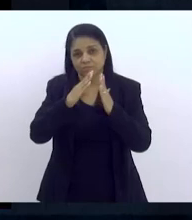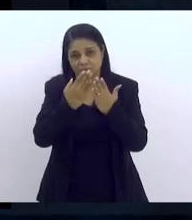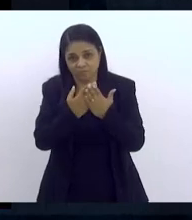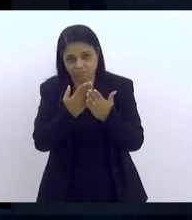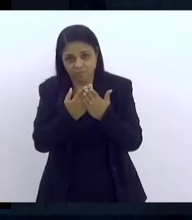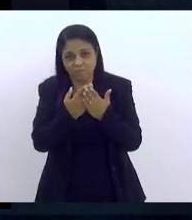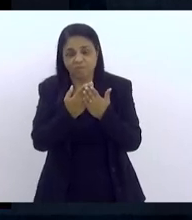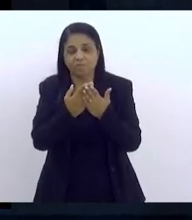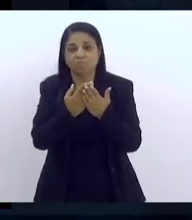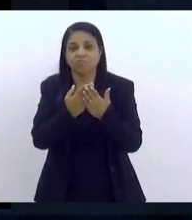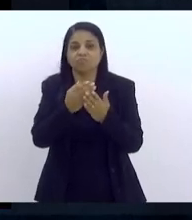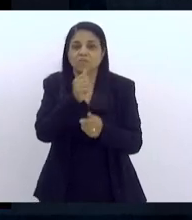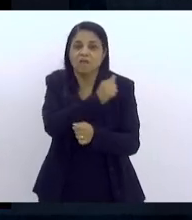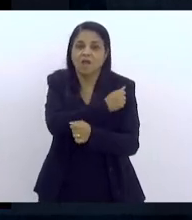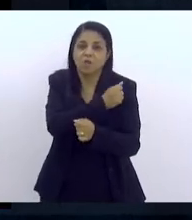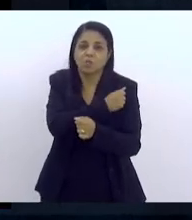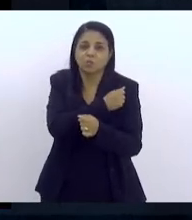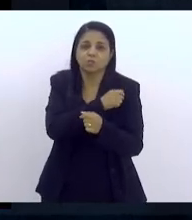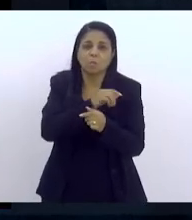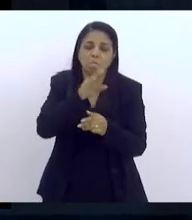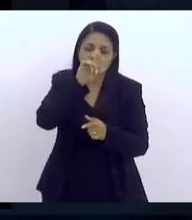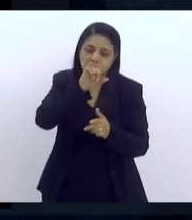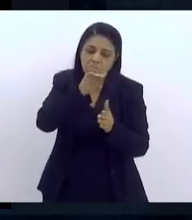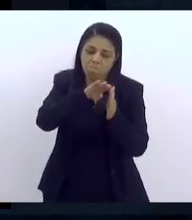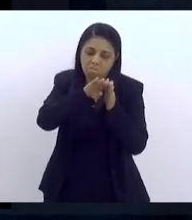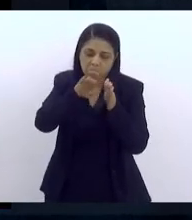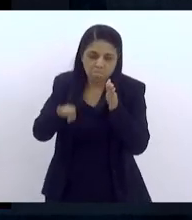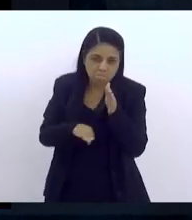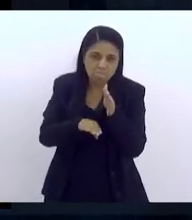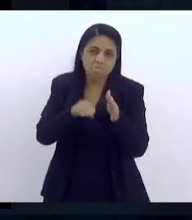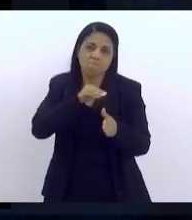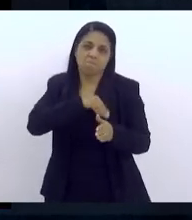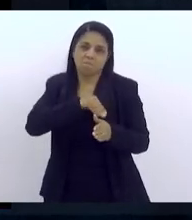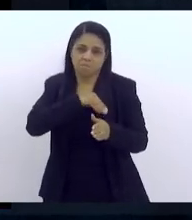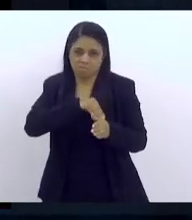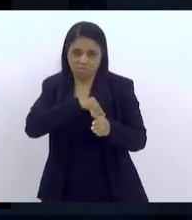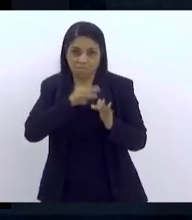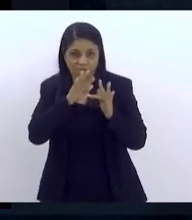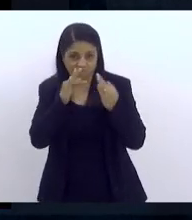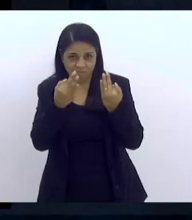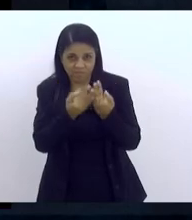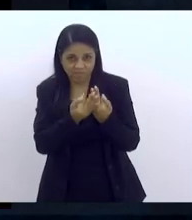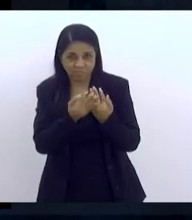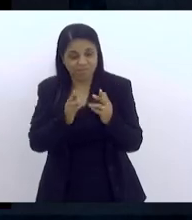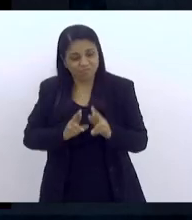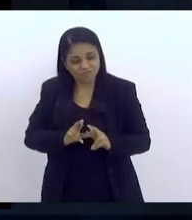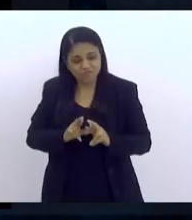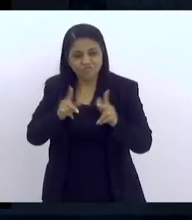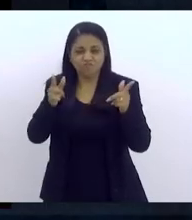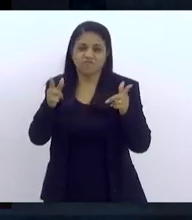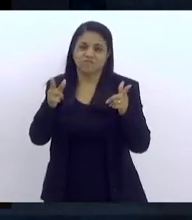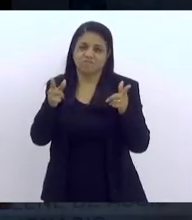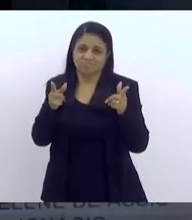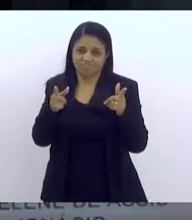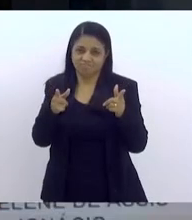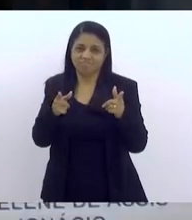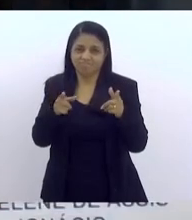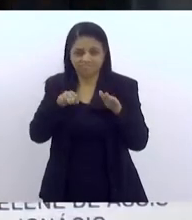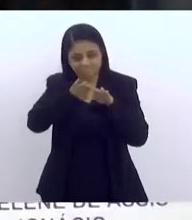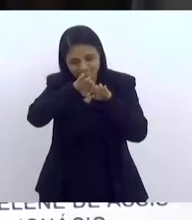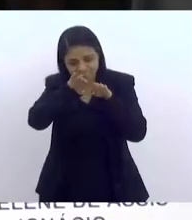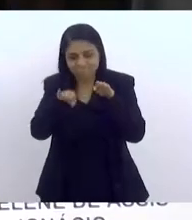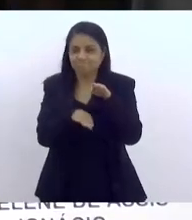mais baixas rendas. a gente tem uma diferença muito grande entre... Se